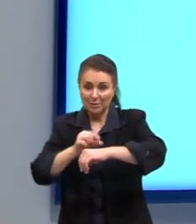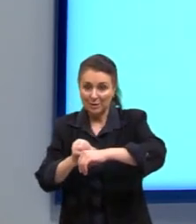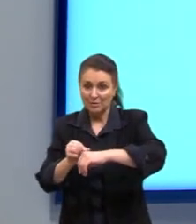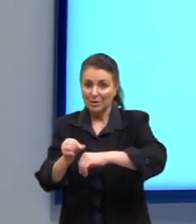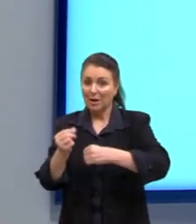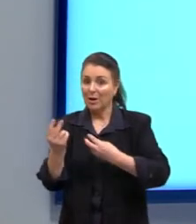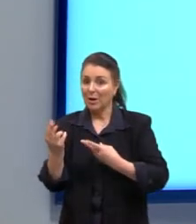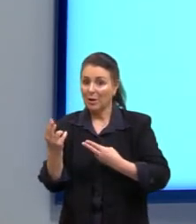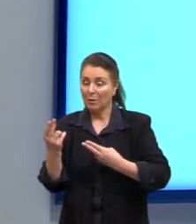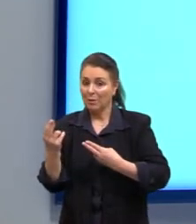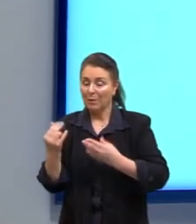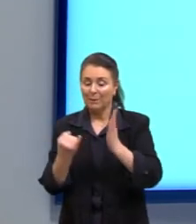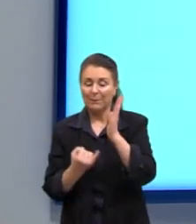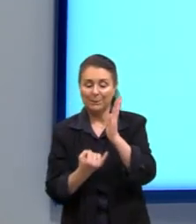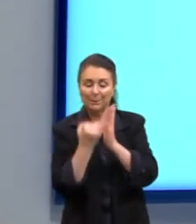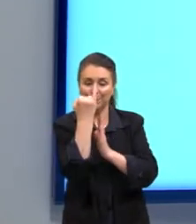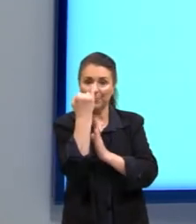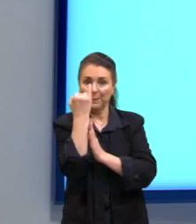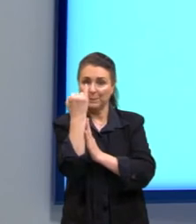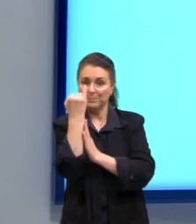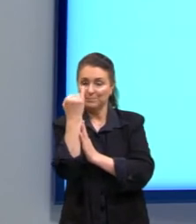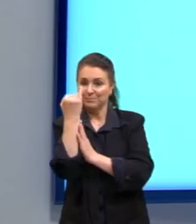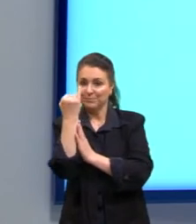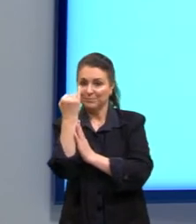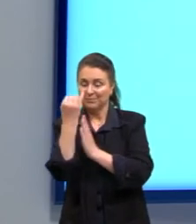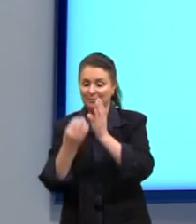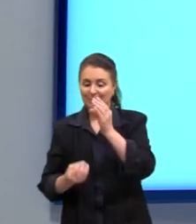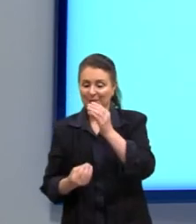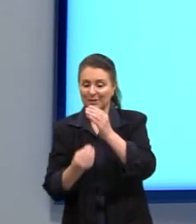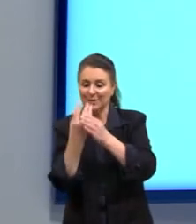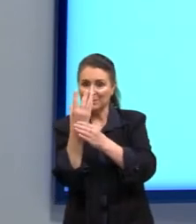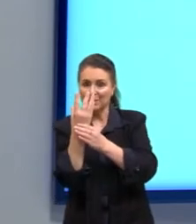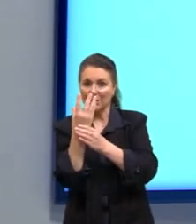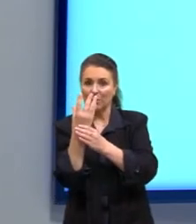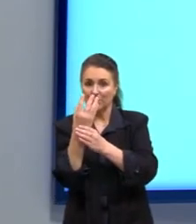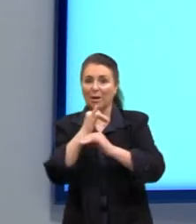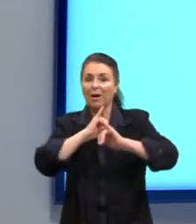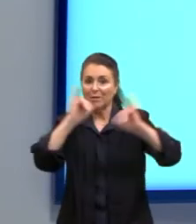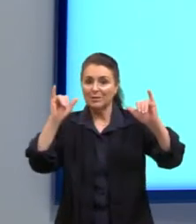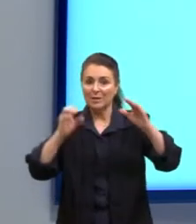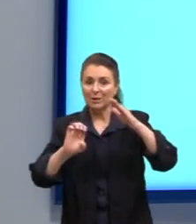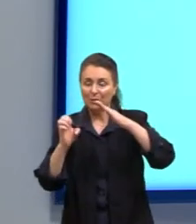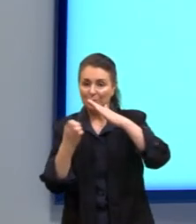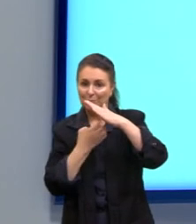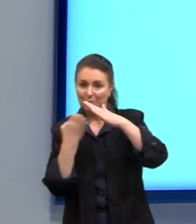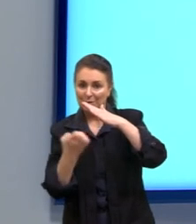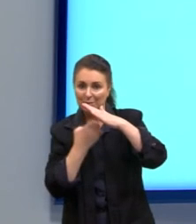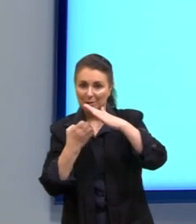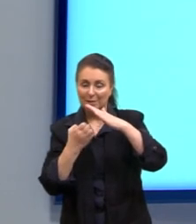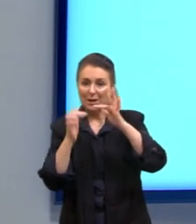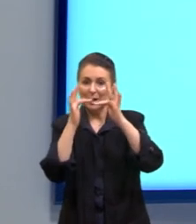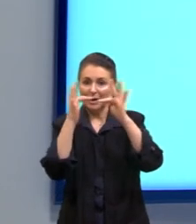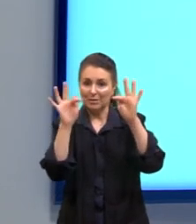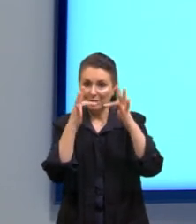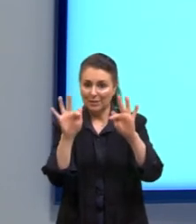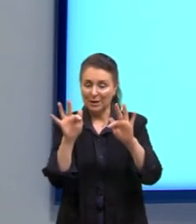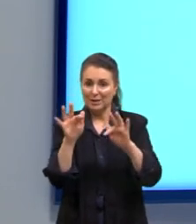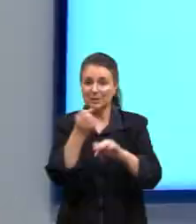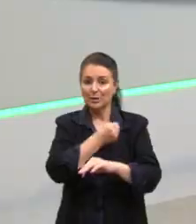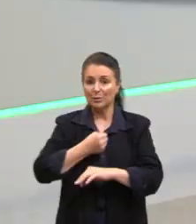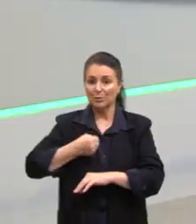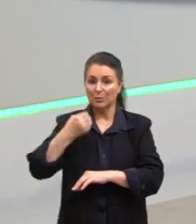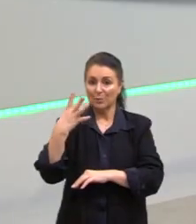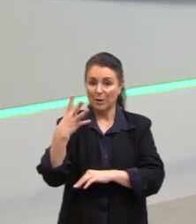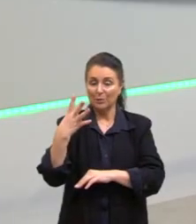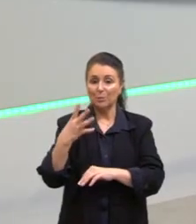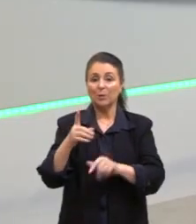igual ao índice de germinação anunciado pela empresa. A frase de número 4 corresponde, então, à